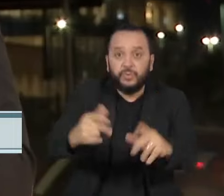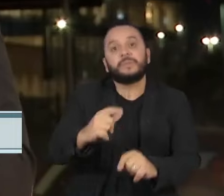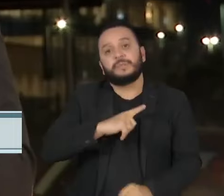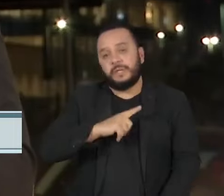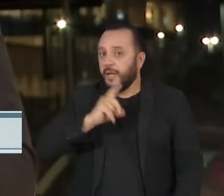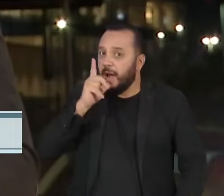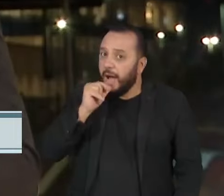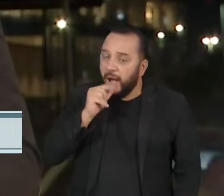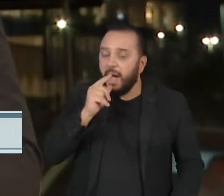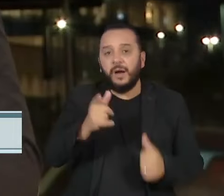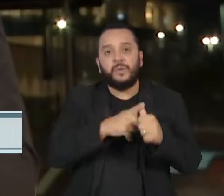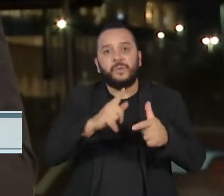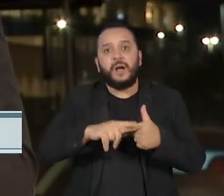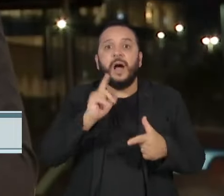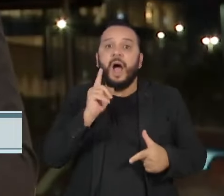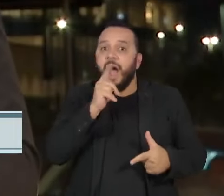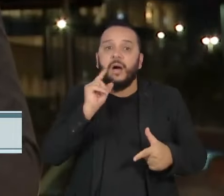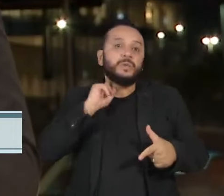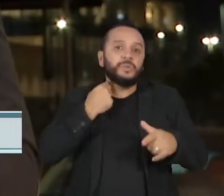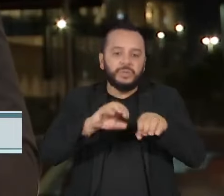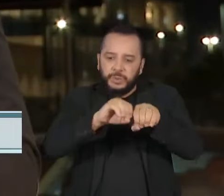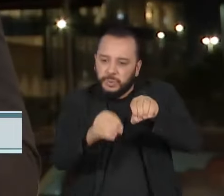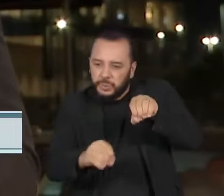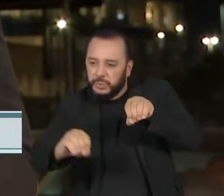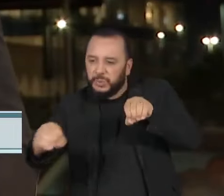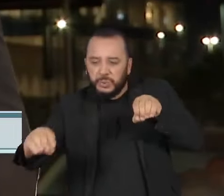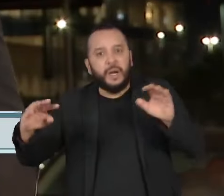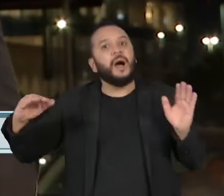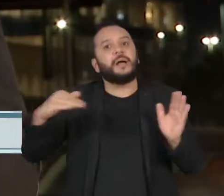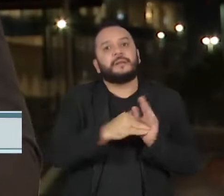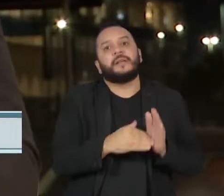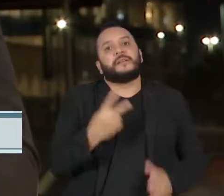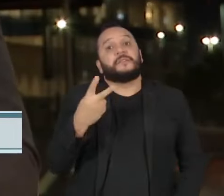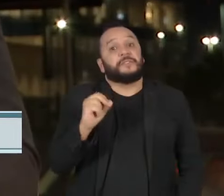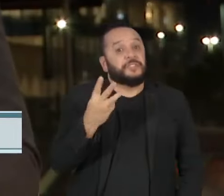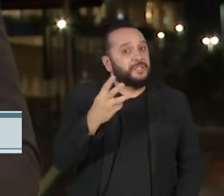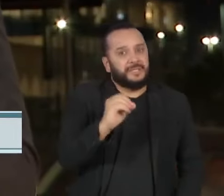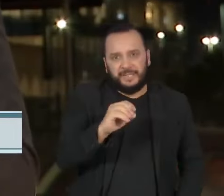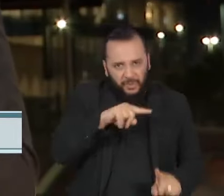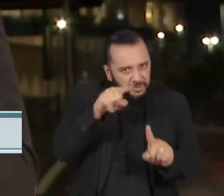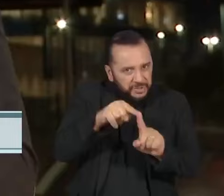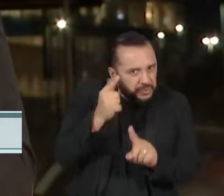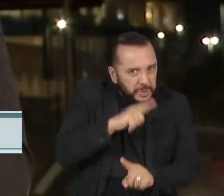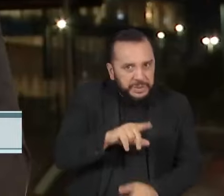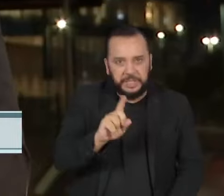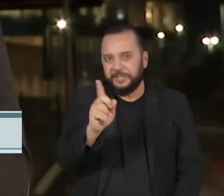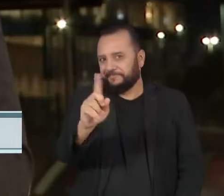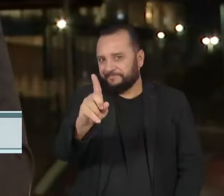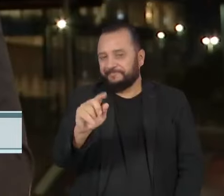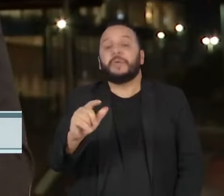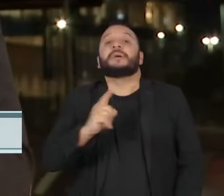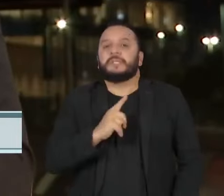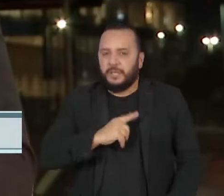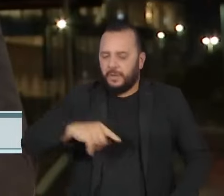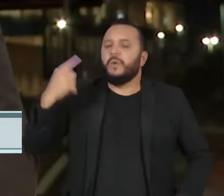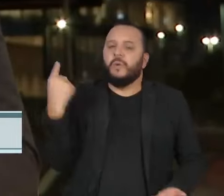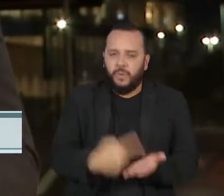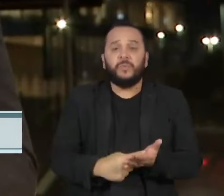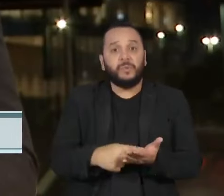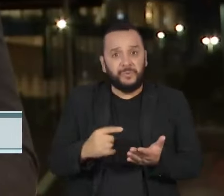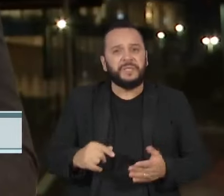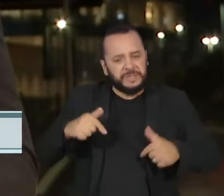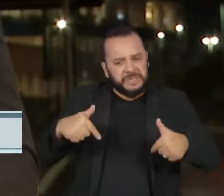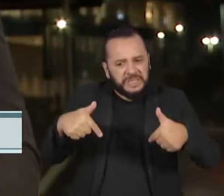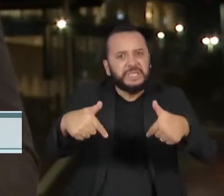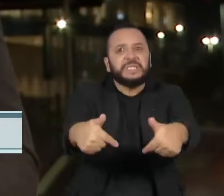e esgoto tratados até 2030 não será atingida, mas traça compromissos para alcançar o patamar o mais